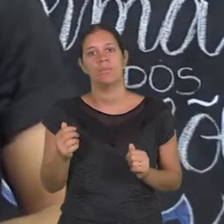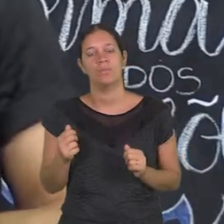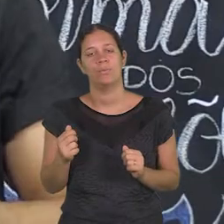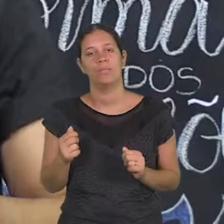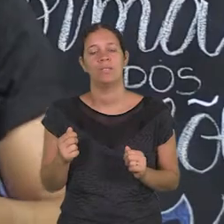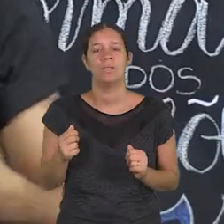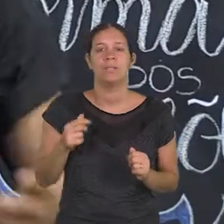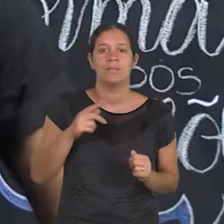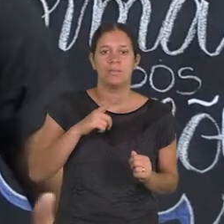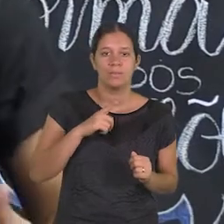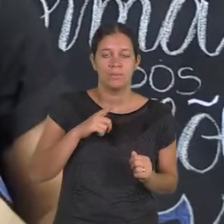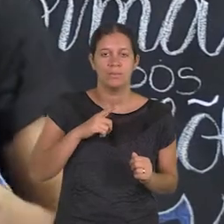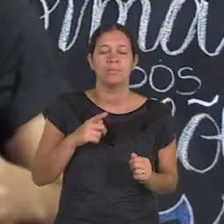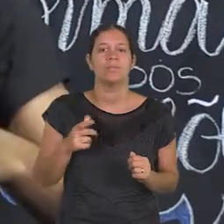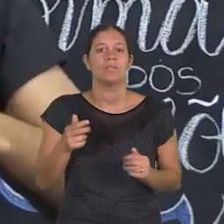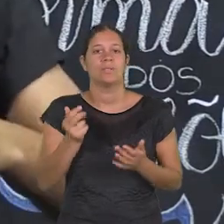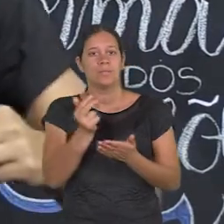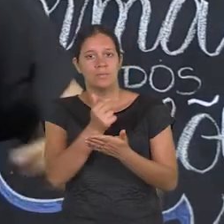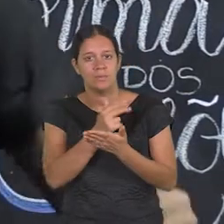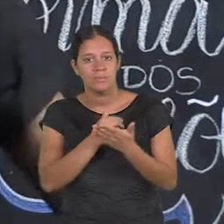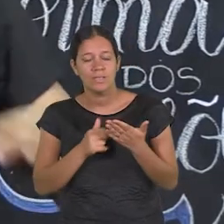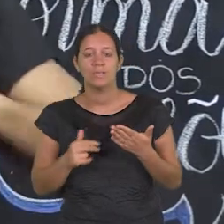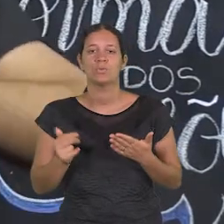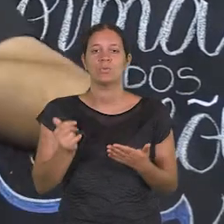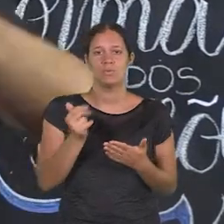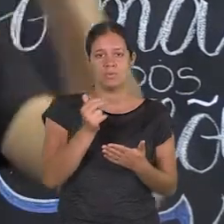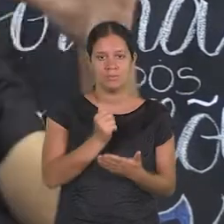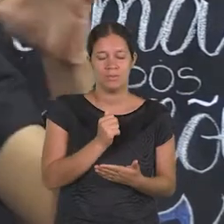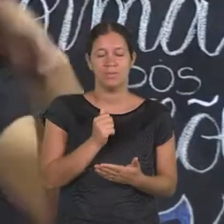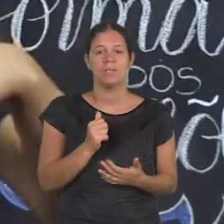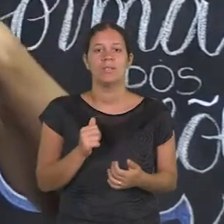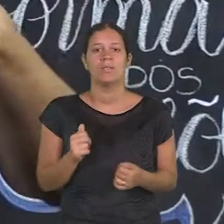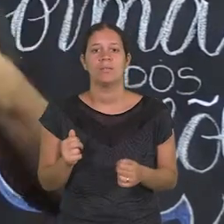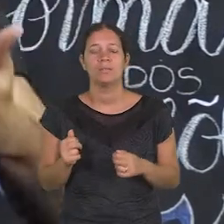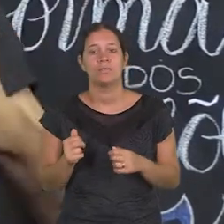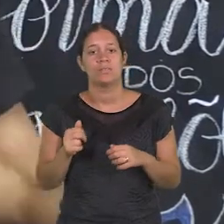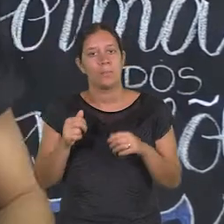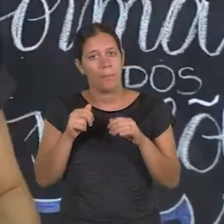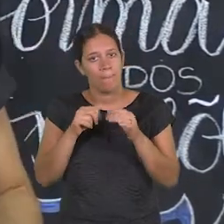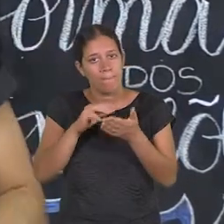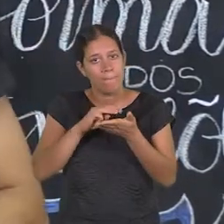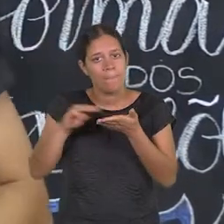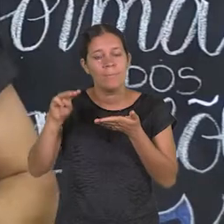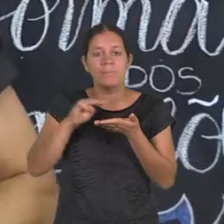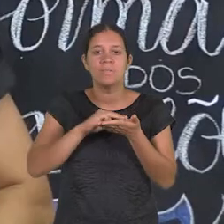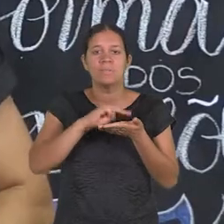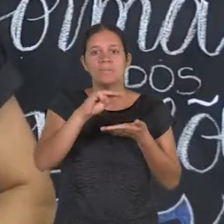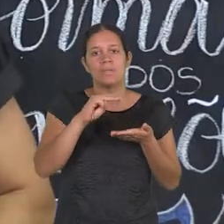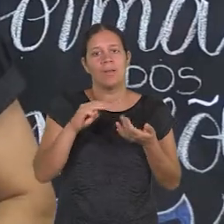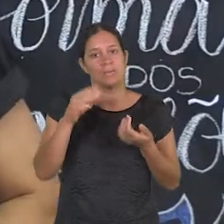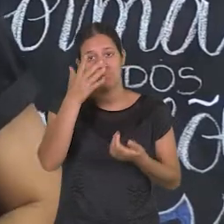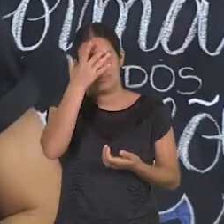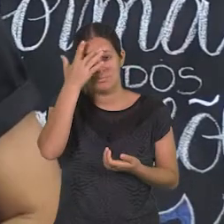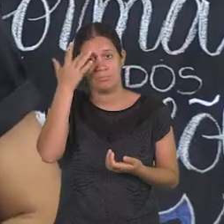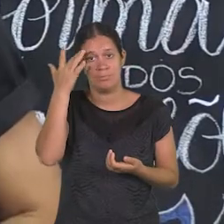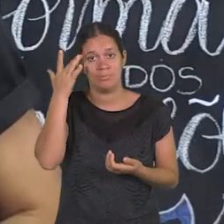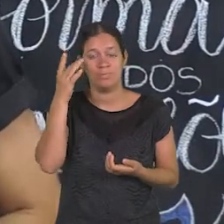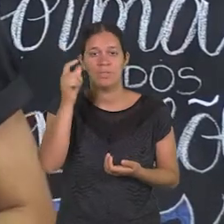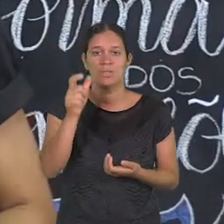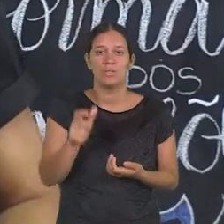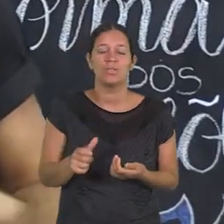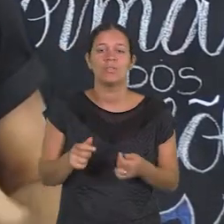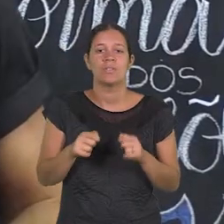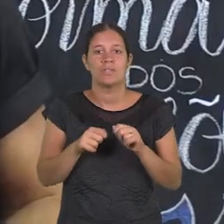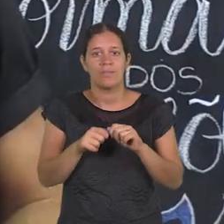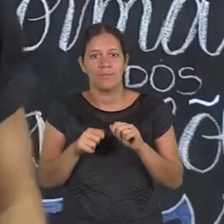são expressas por meio de figuras, de onomatopeias ou de desenhos que simbolizam aquela mensagem que o autor quer transmitir.